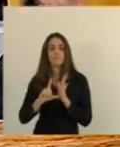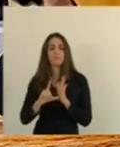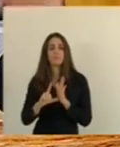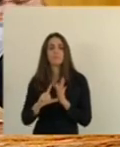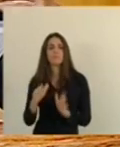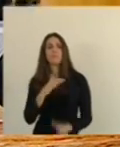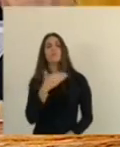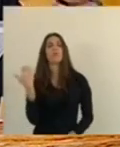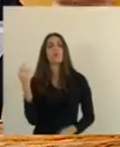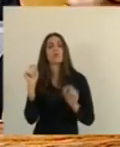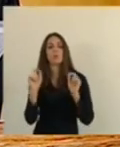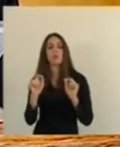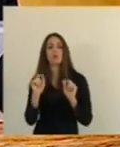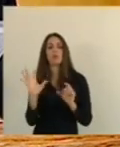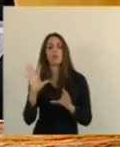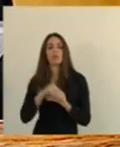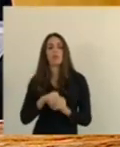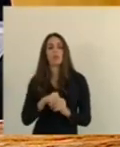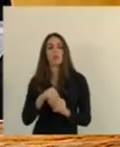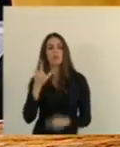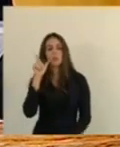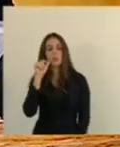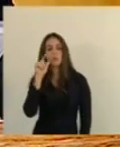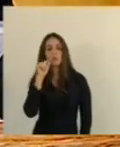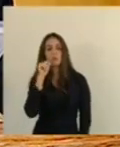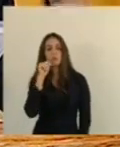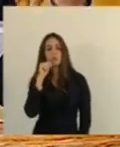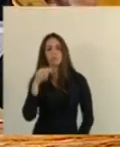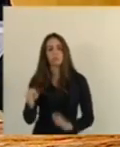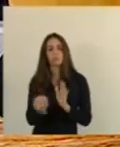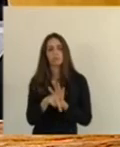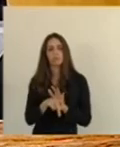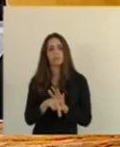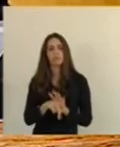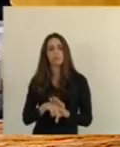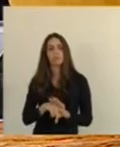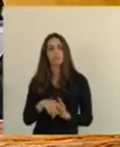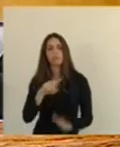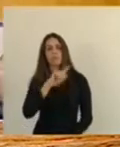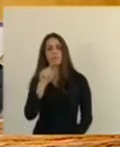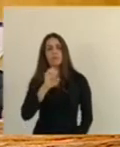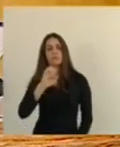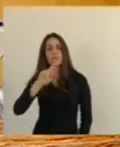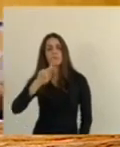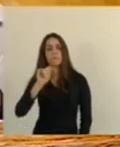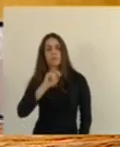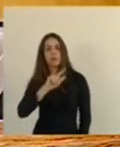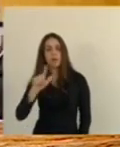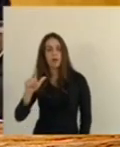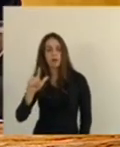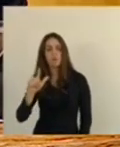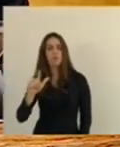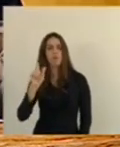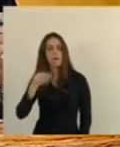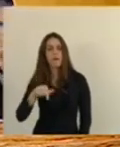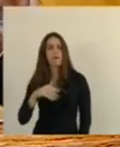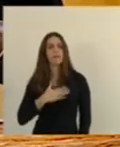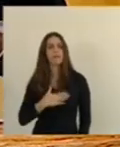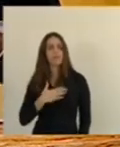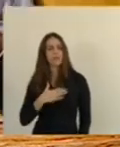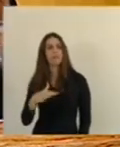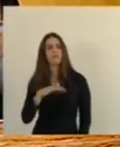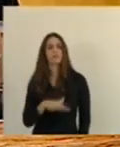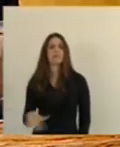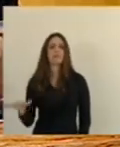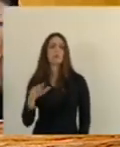dentro do seu próprio estabelecimento. Essa pessoa é o Zé Pião, é uma pessoa muito querida na região e